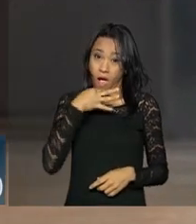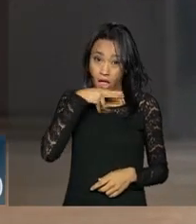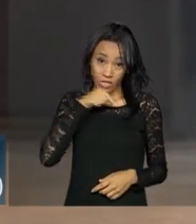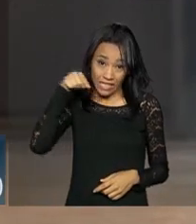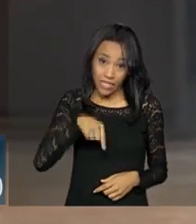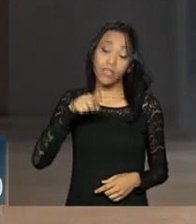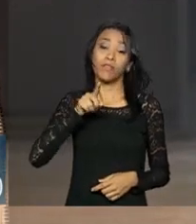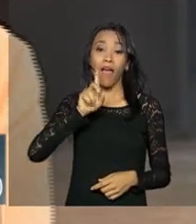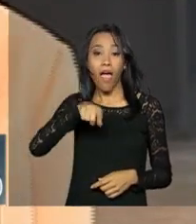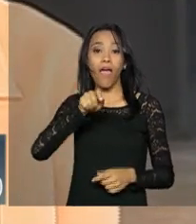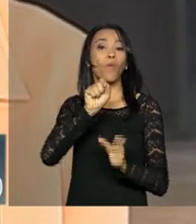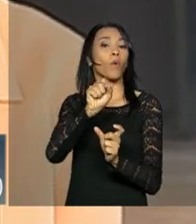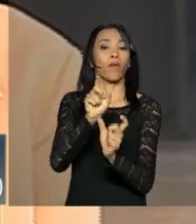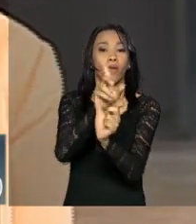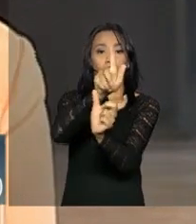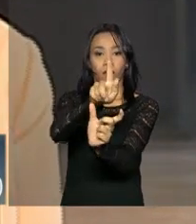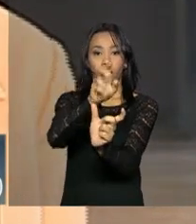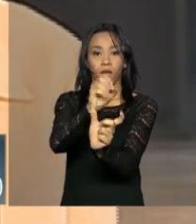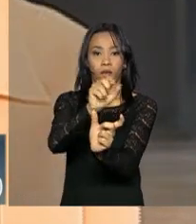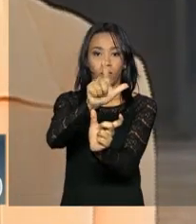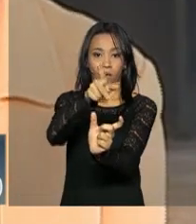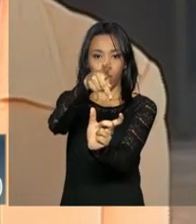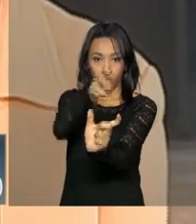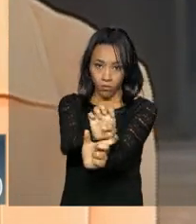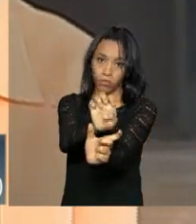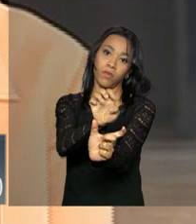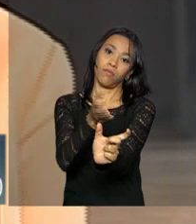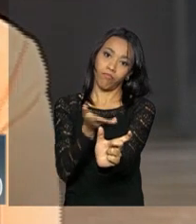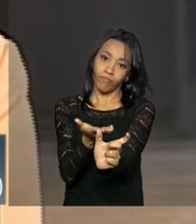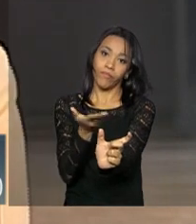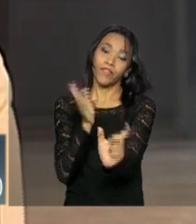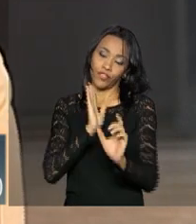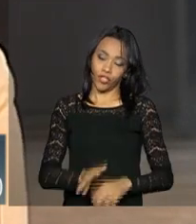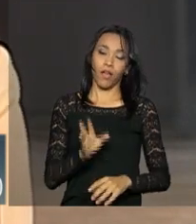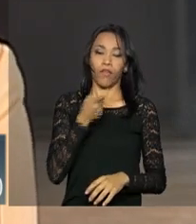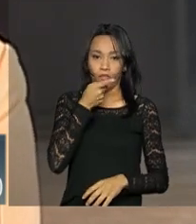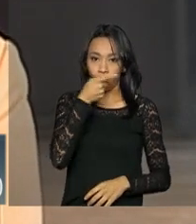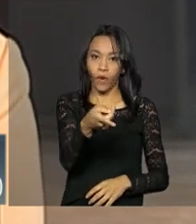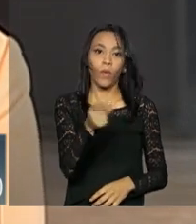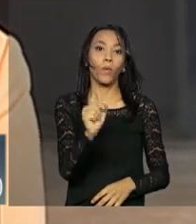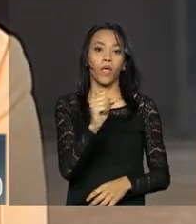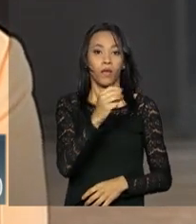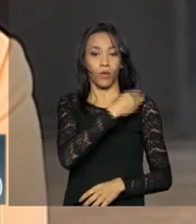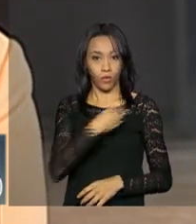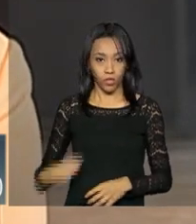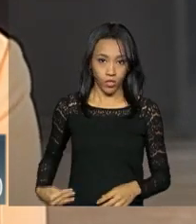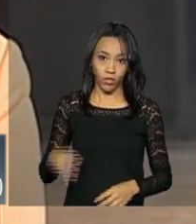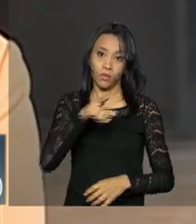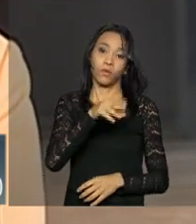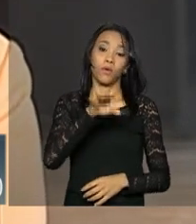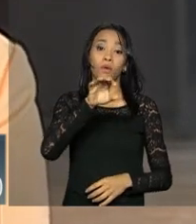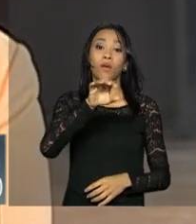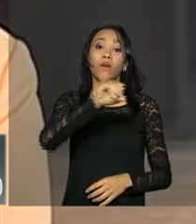inequívoca e circunstanciada, demonstrada pelo ministro Zé Eduardo Cardoso.